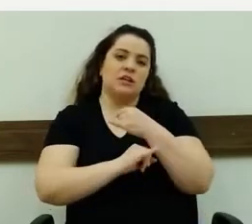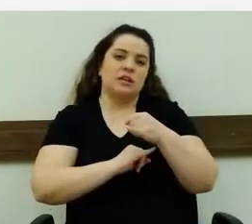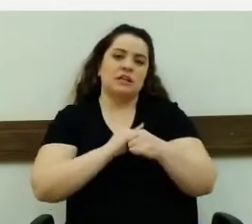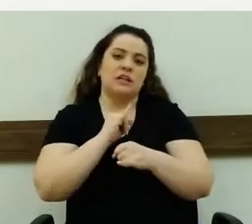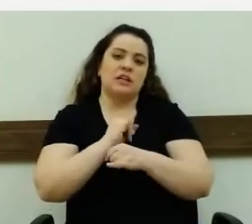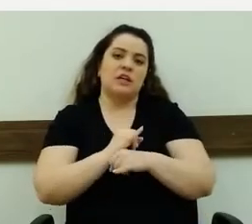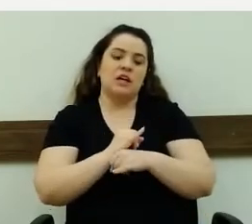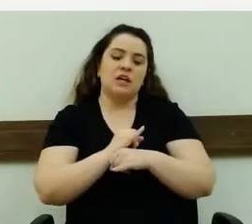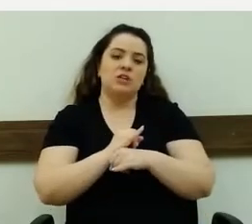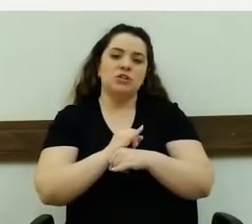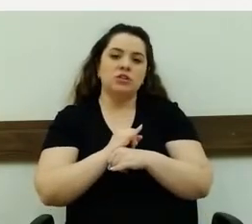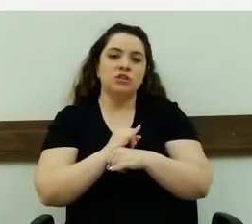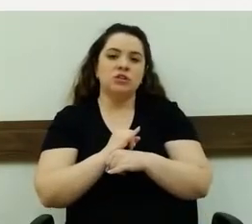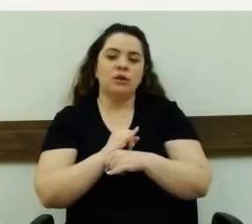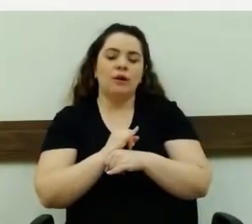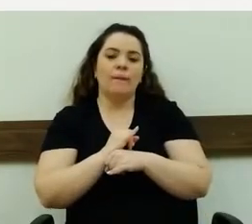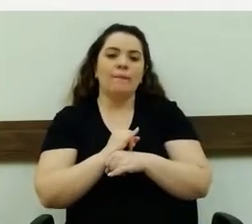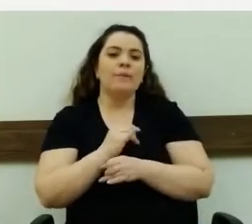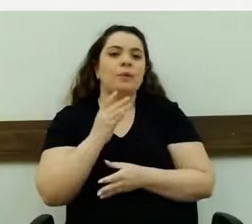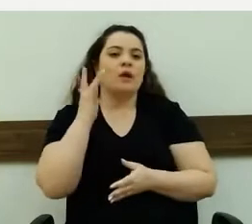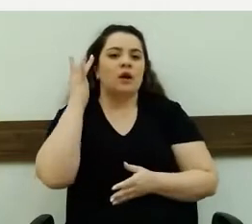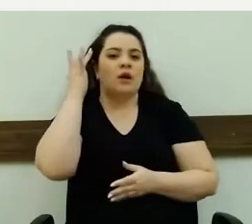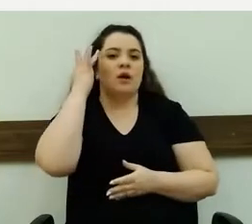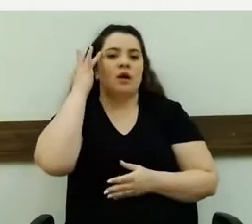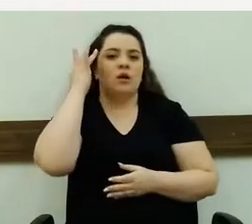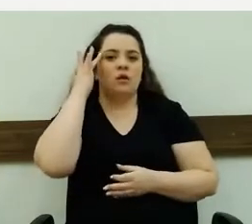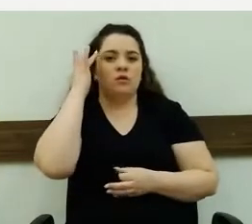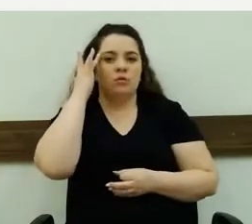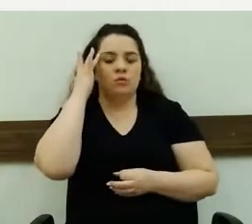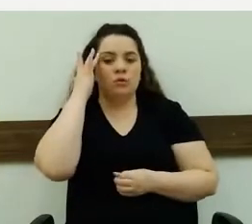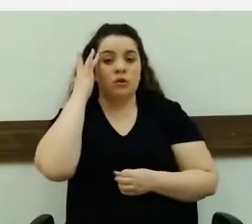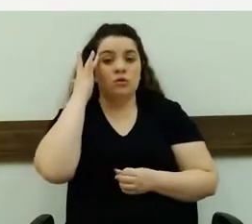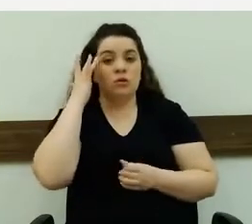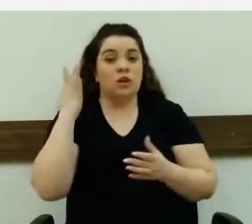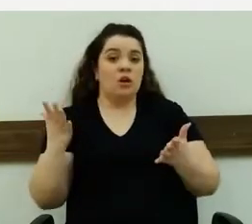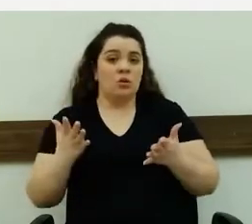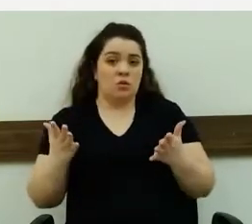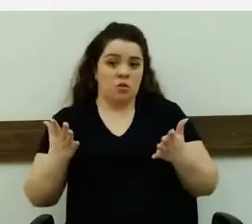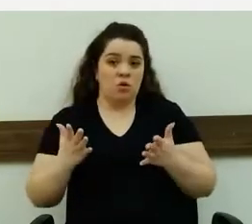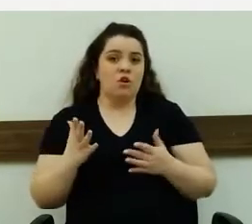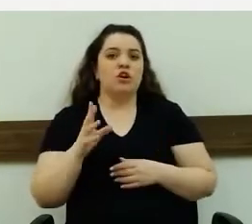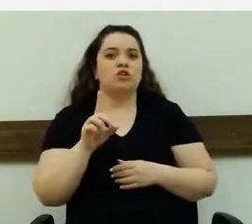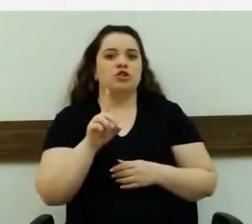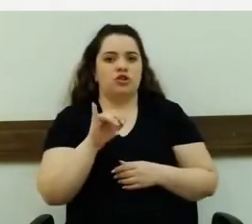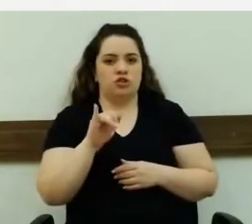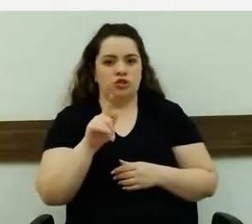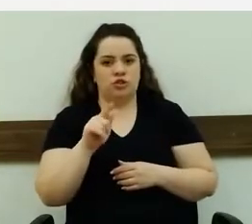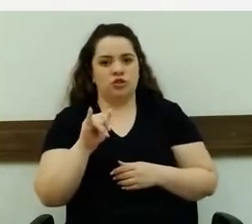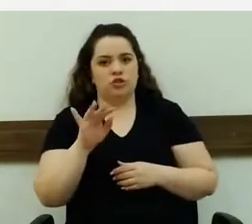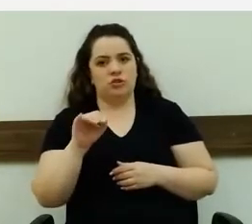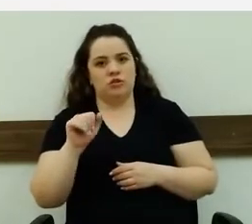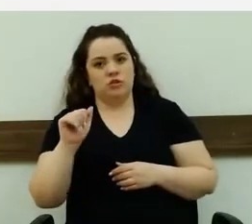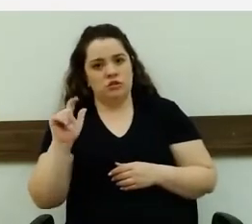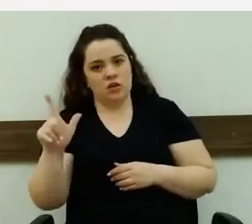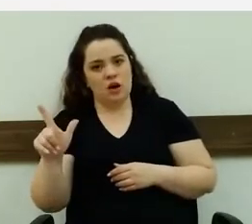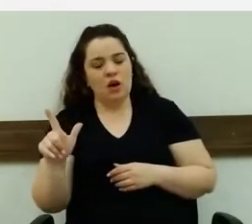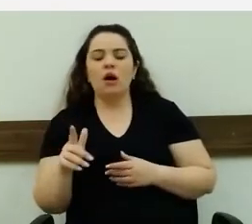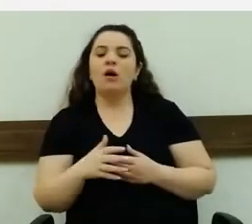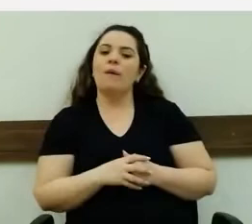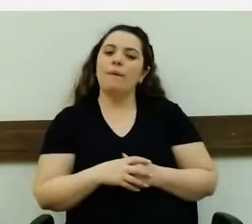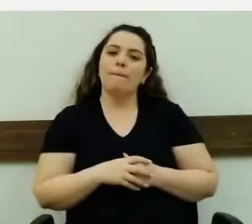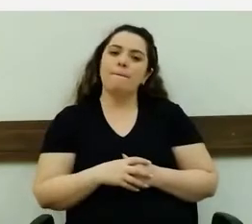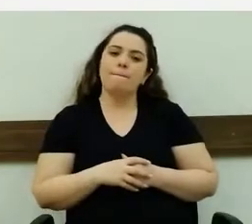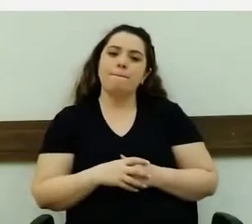Eu acho que é o movimento de cidadania digital aos nossos guairenses, ali no nosso,